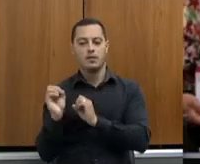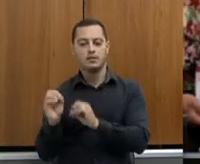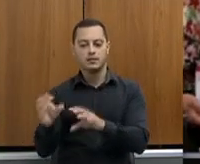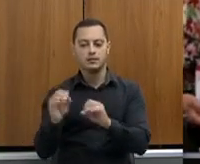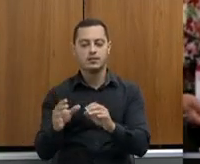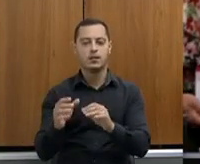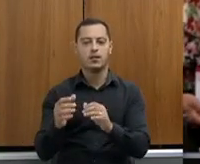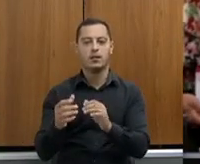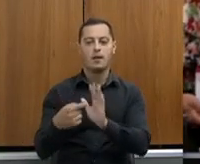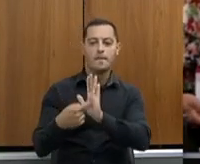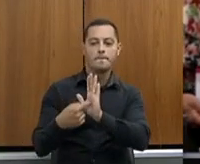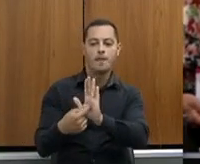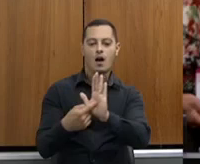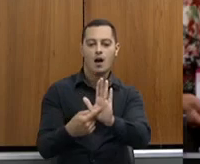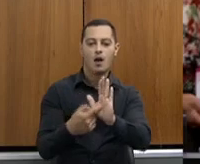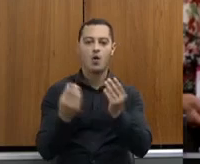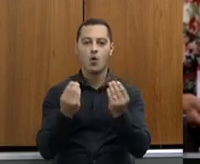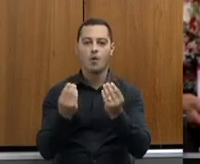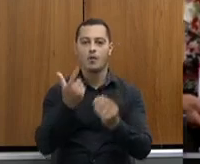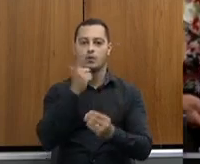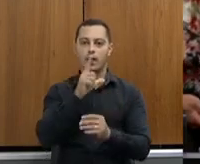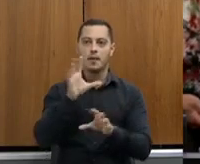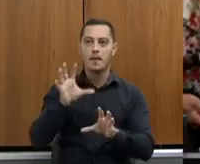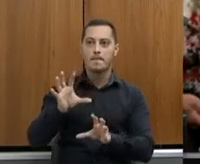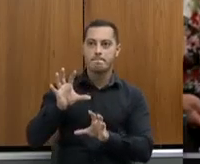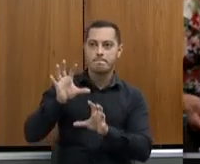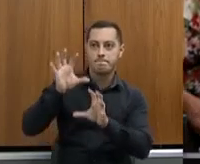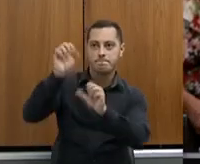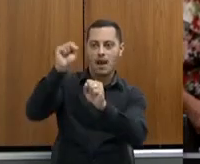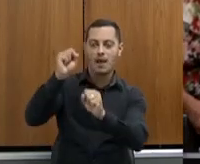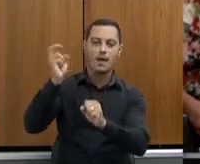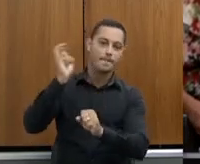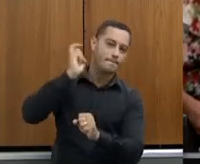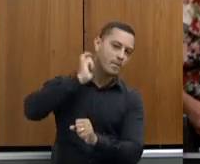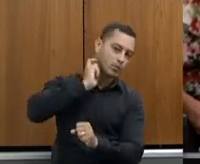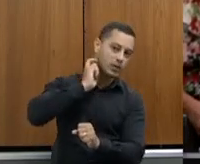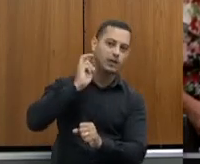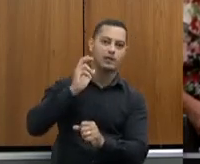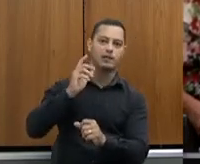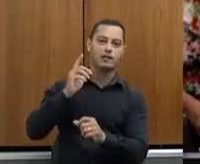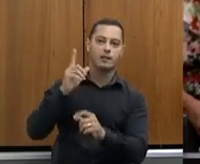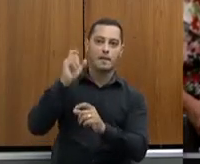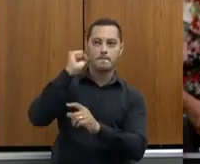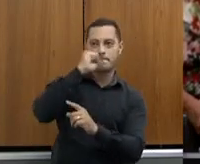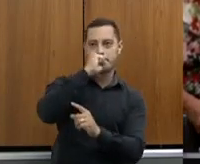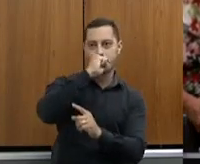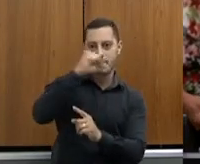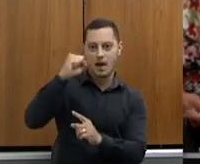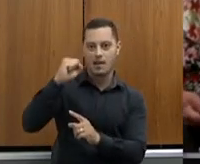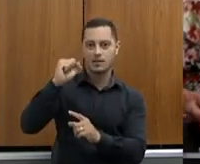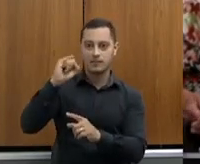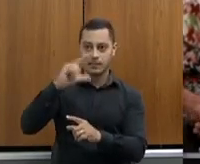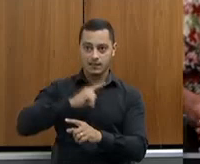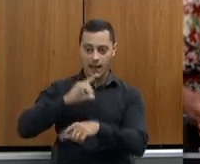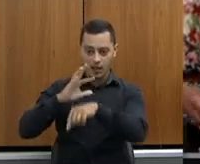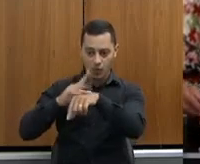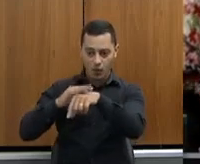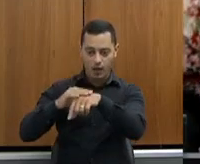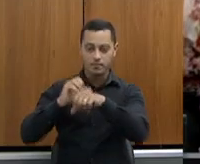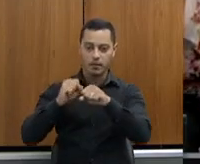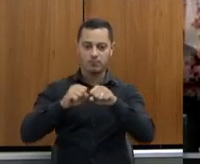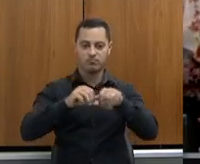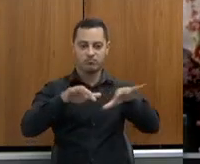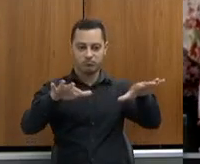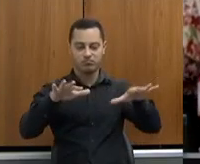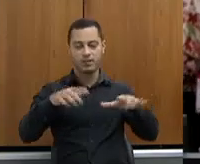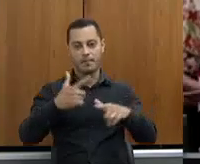fazer a captura e o extermínio desses morcegos hematófagos aí, que são, quando contaminados, causam esse problema tão grande.